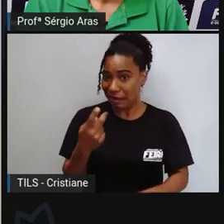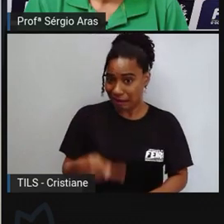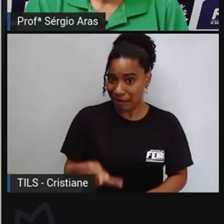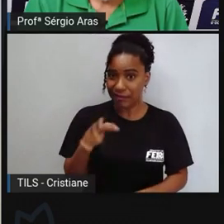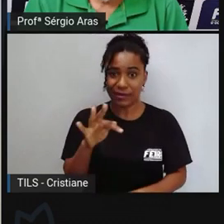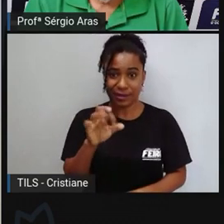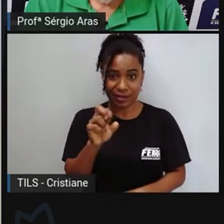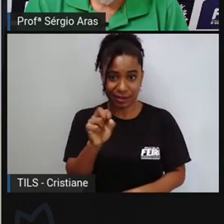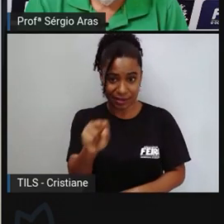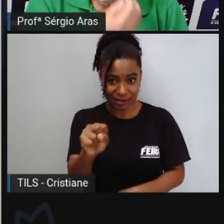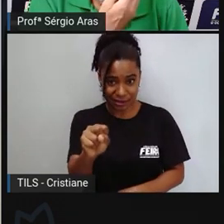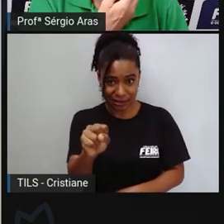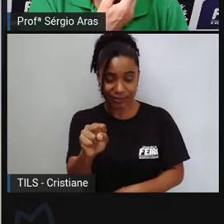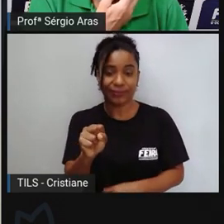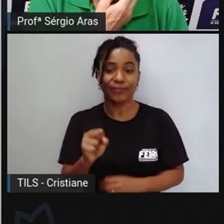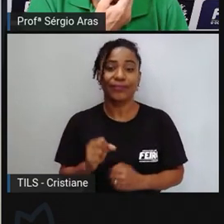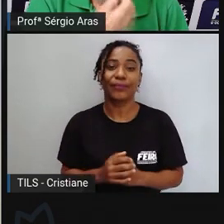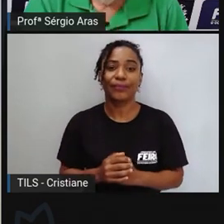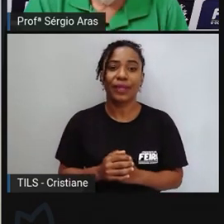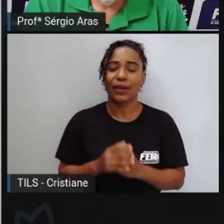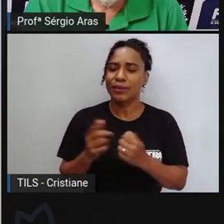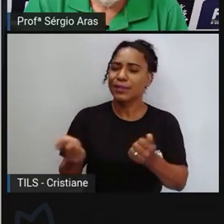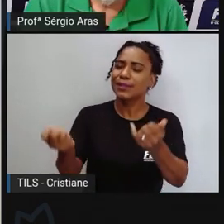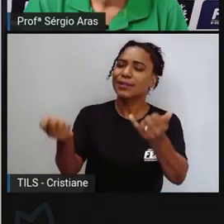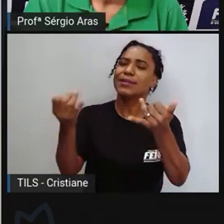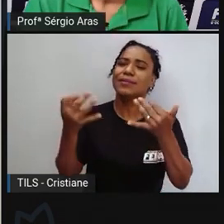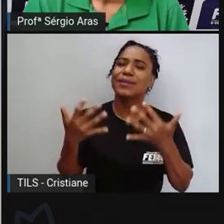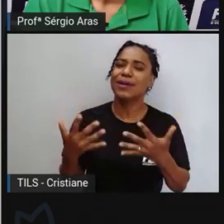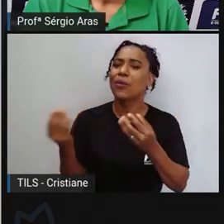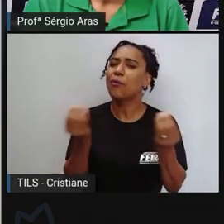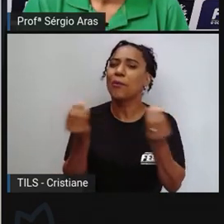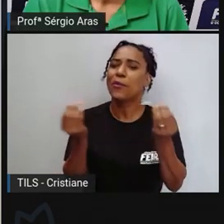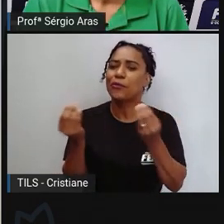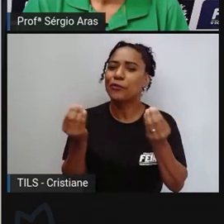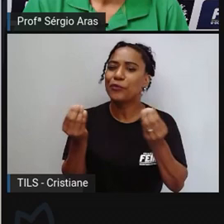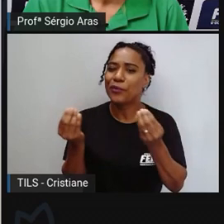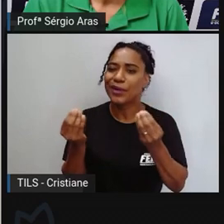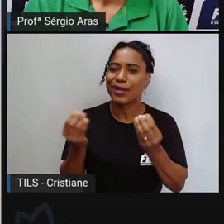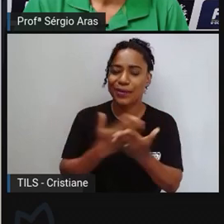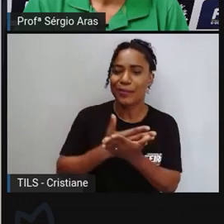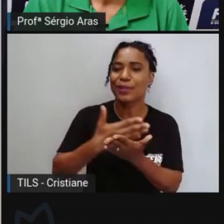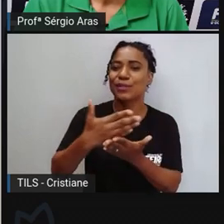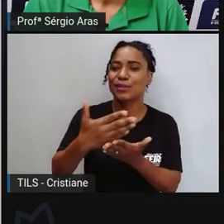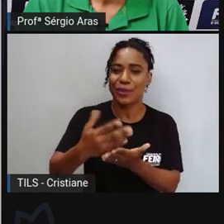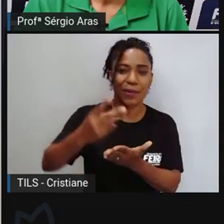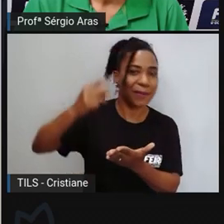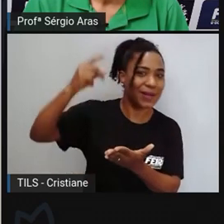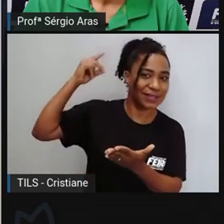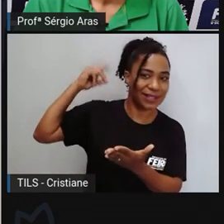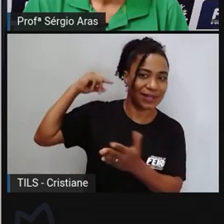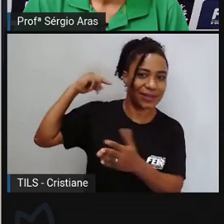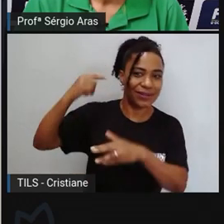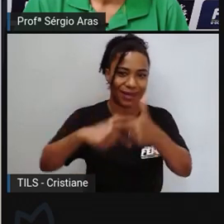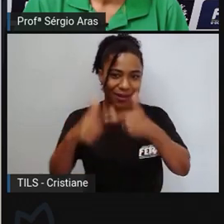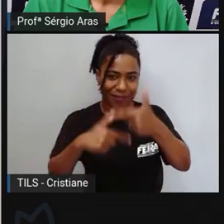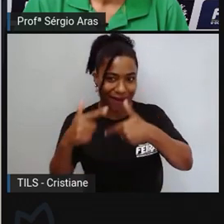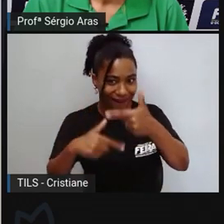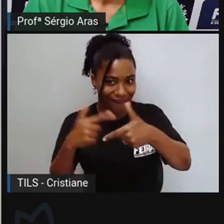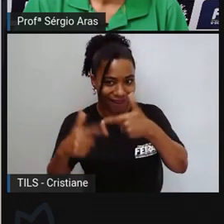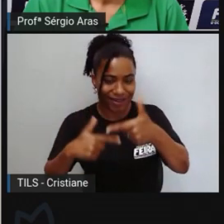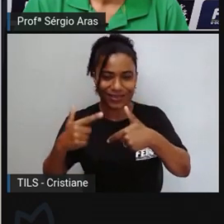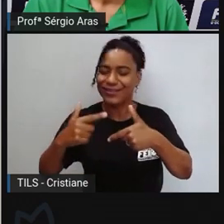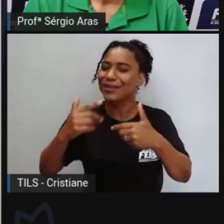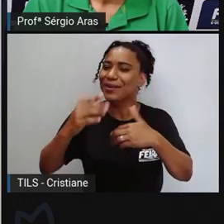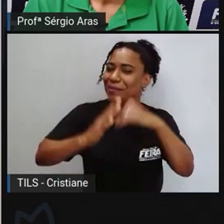começou essa sua caminhada nas questões ambientais. Como eu já falei, tem aí muito tempo que o senhor está nesse